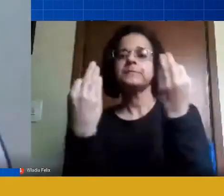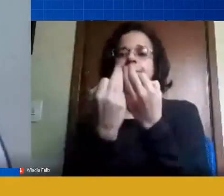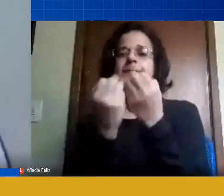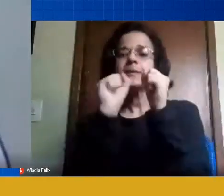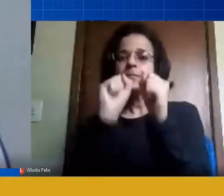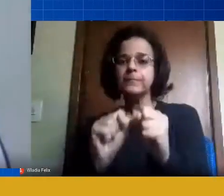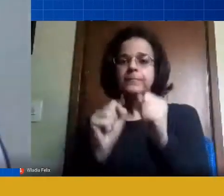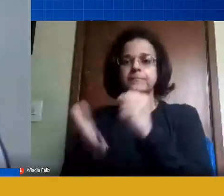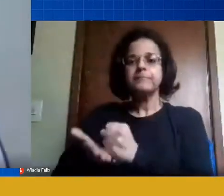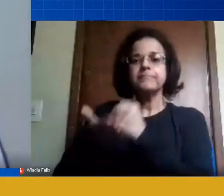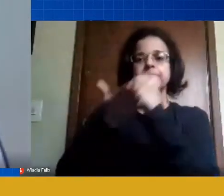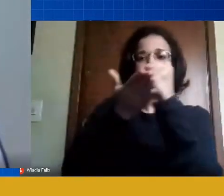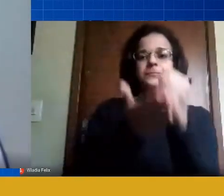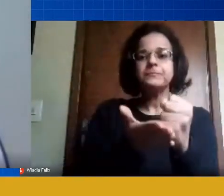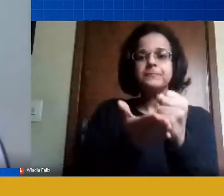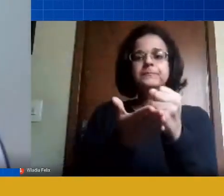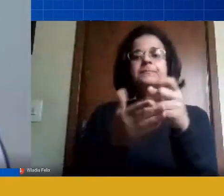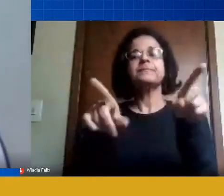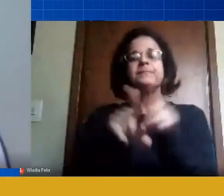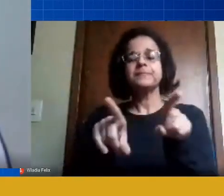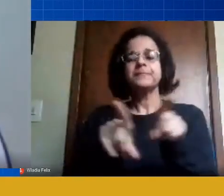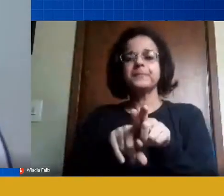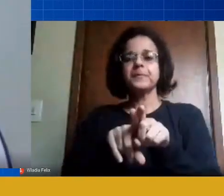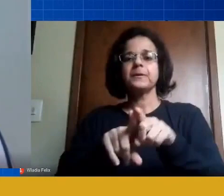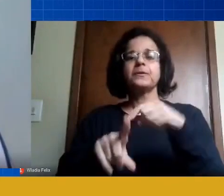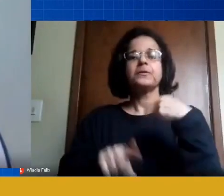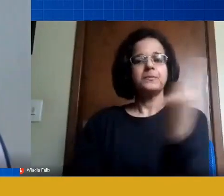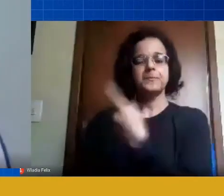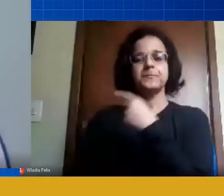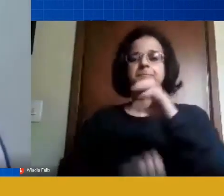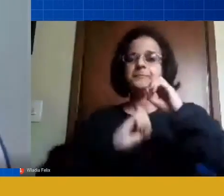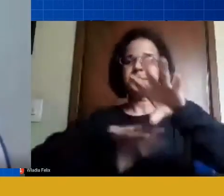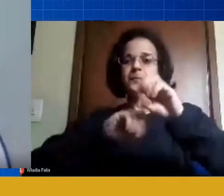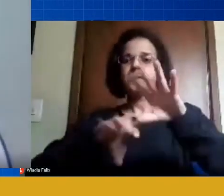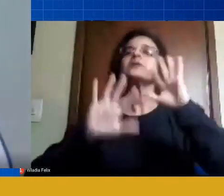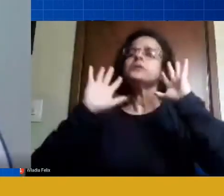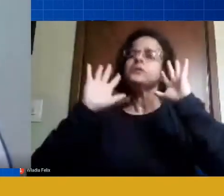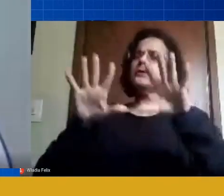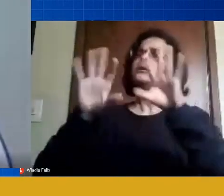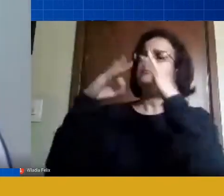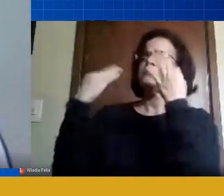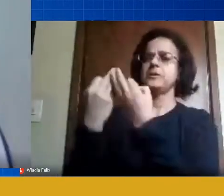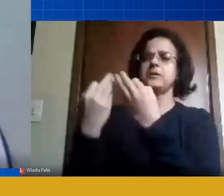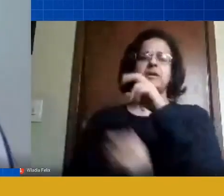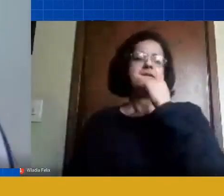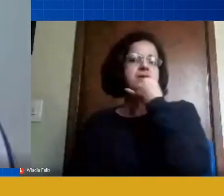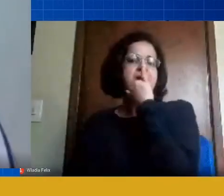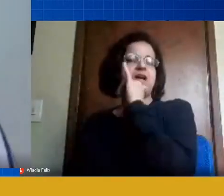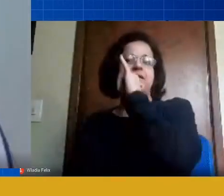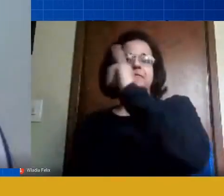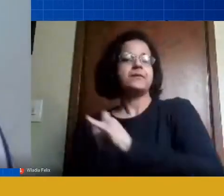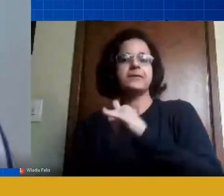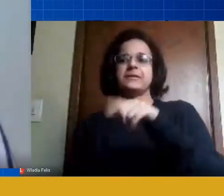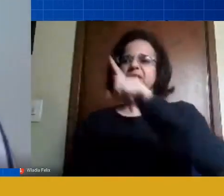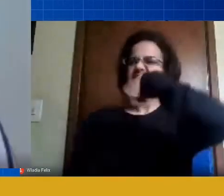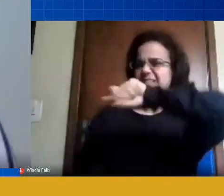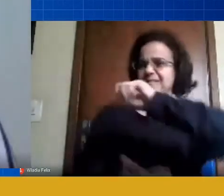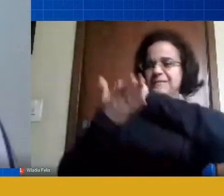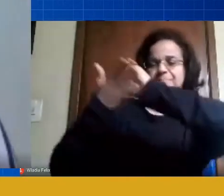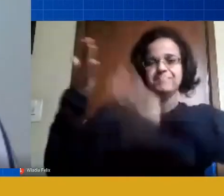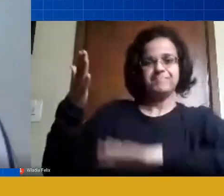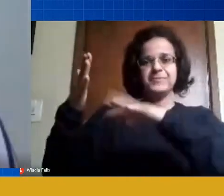auxiliando nós enquanto educação porque assim tem muitos pais que já falam essas atividades remotas com os meus filhos